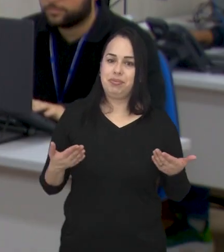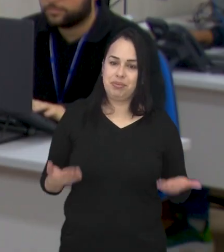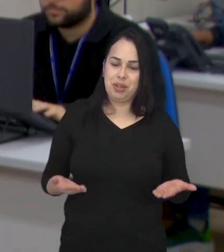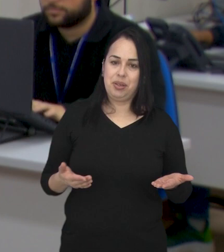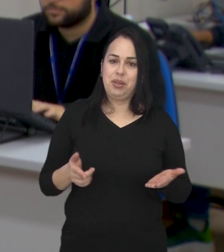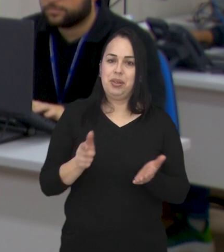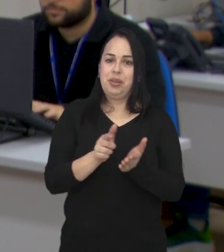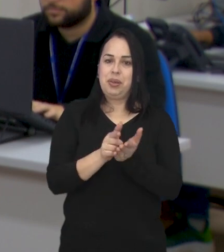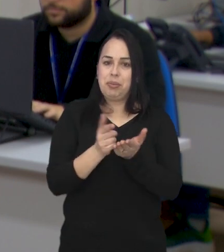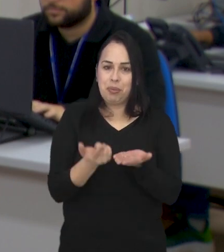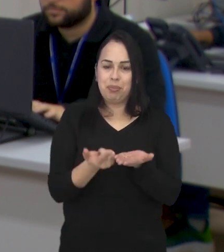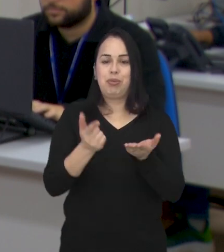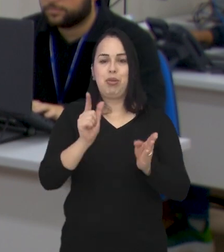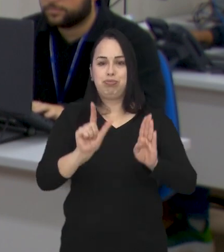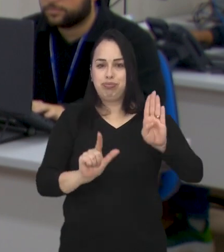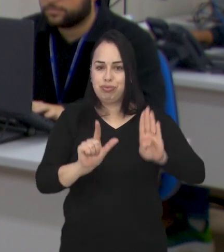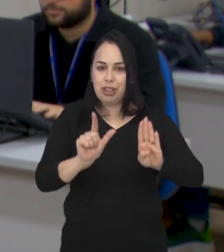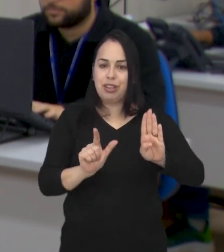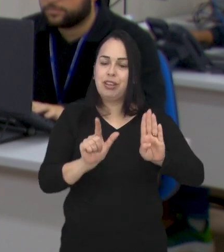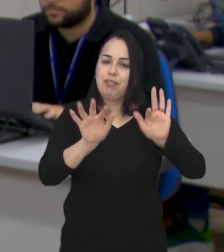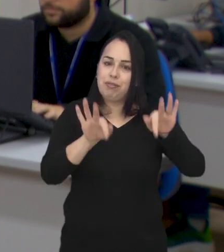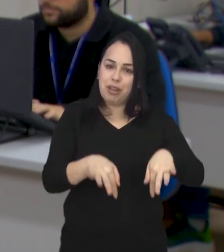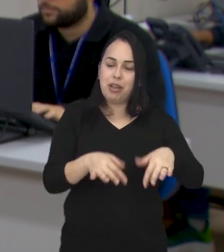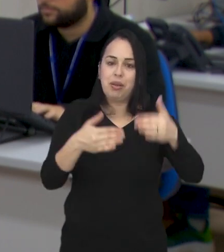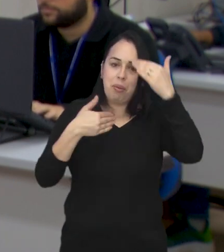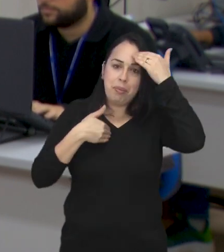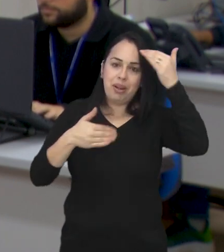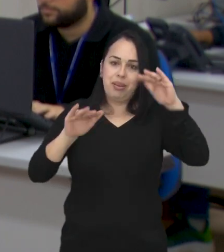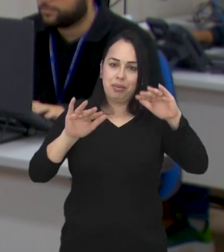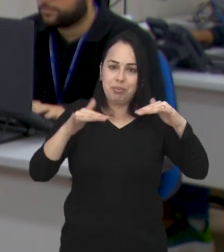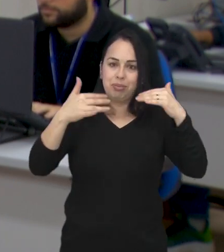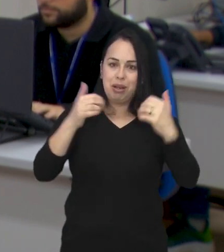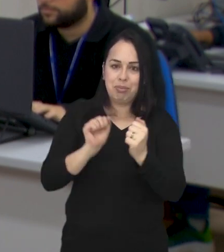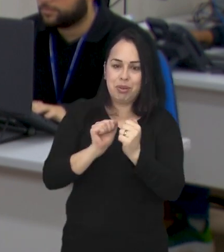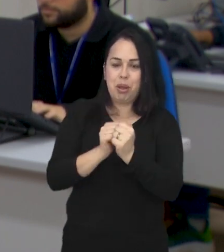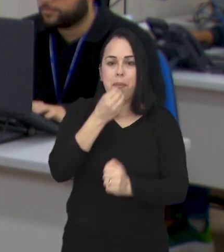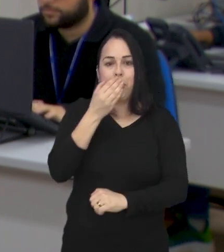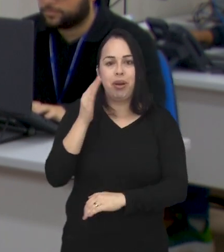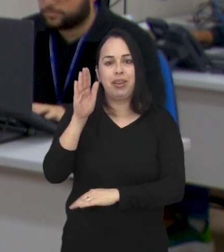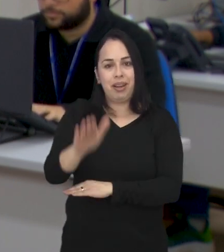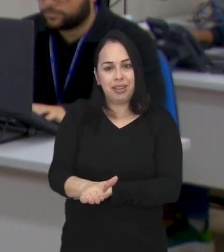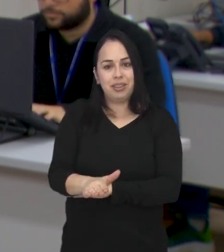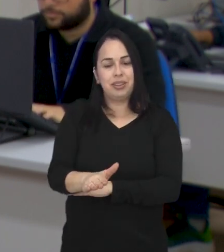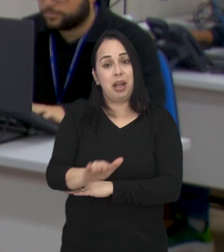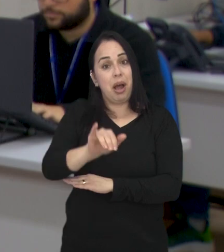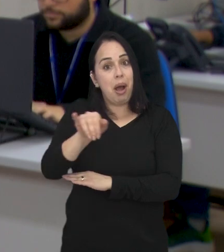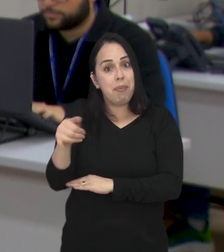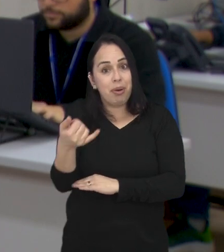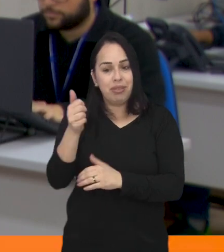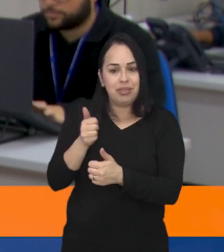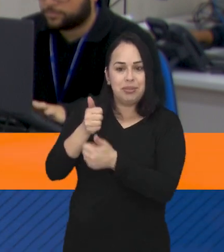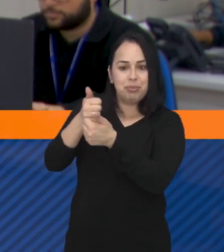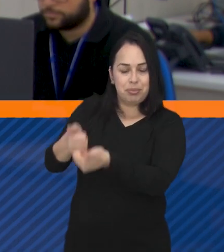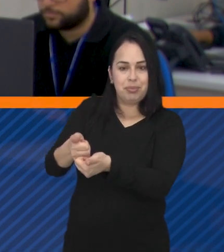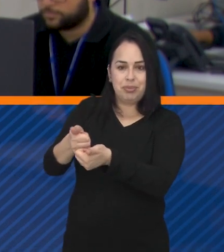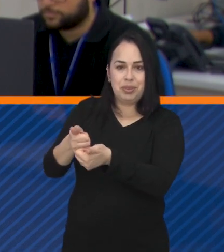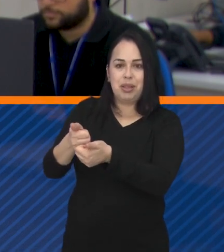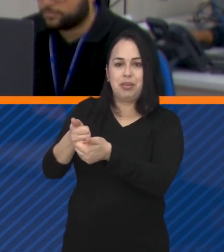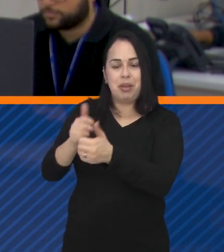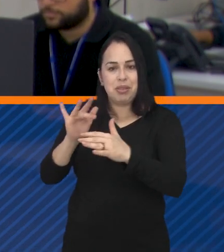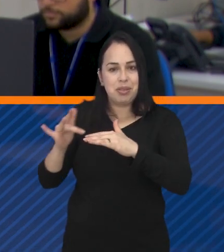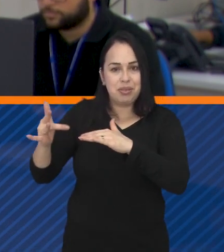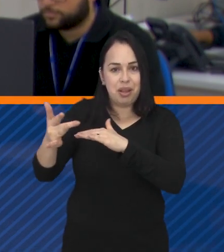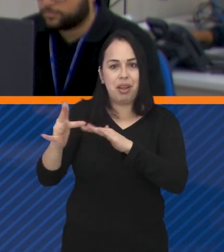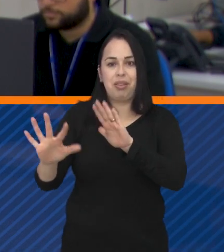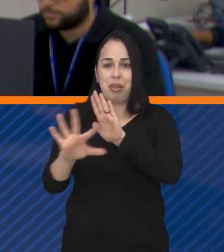Então é isso, o boletim de hoje termina aqui. Quero agradecer pela sua companhia, também desejo uma ótima tarde para você, viu? Aproveita e segue também a